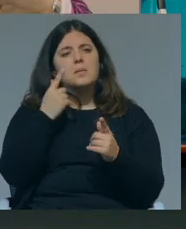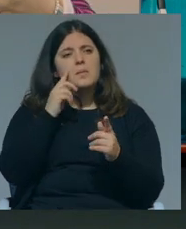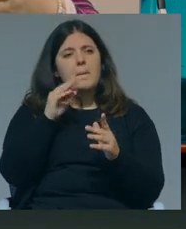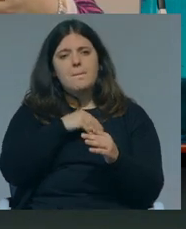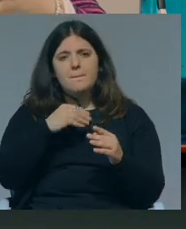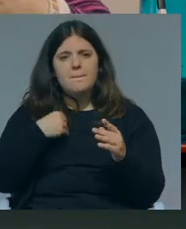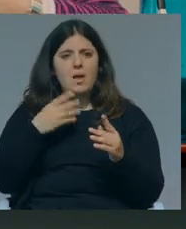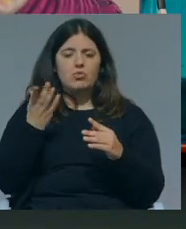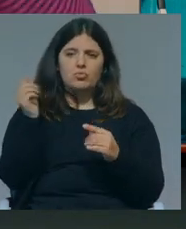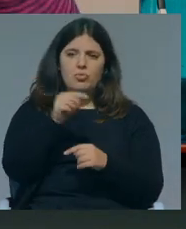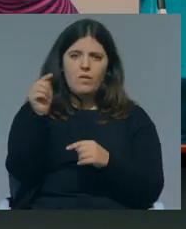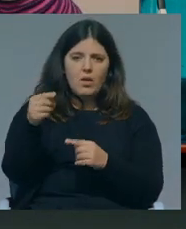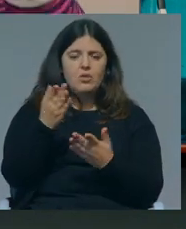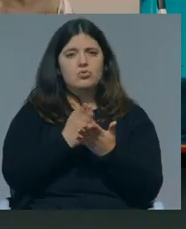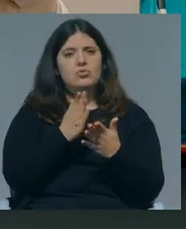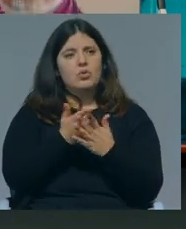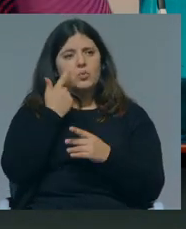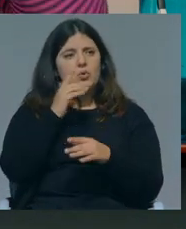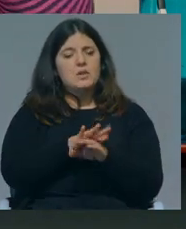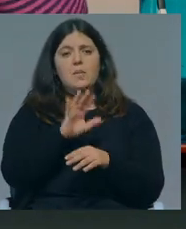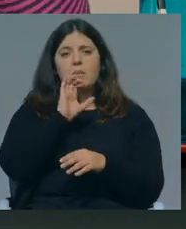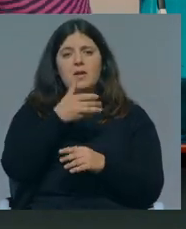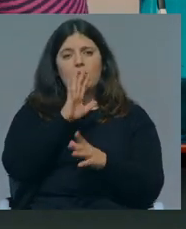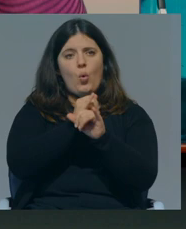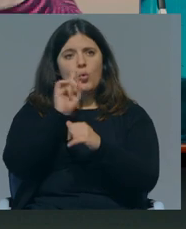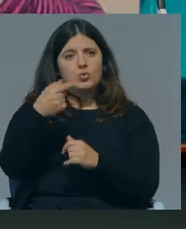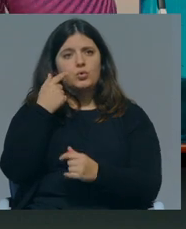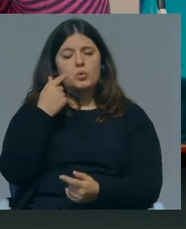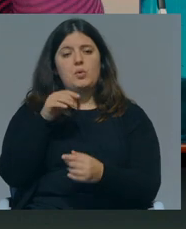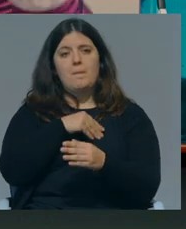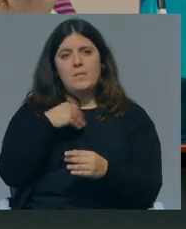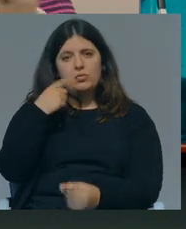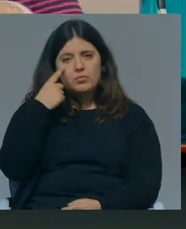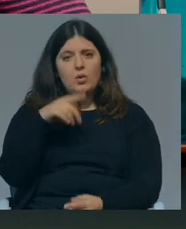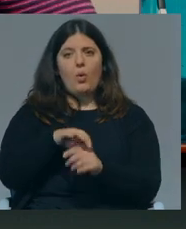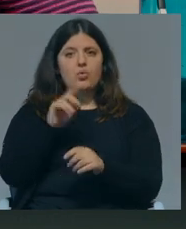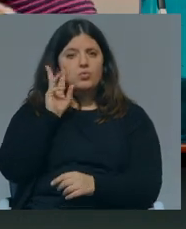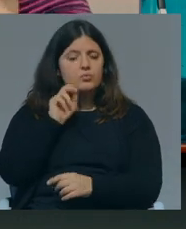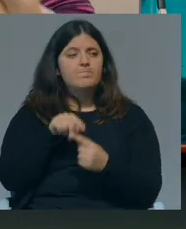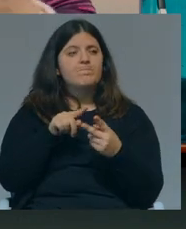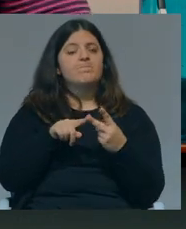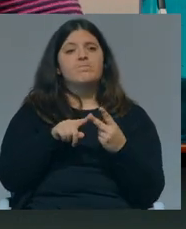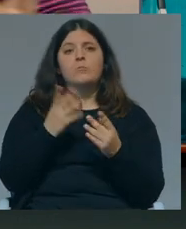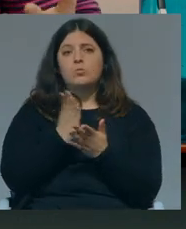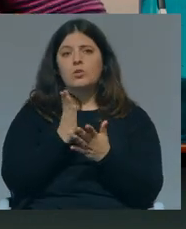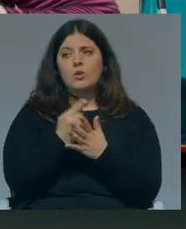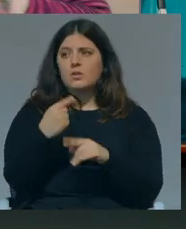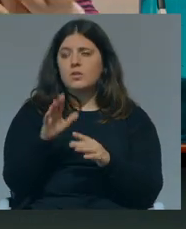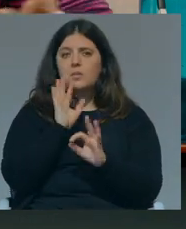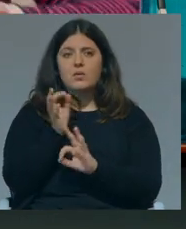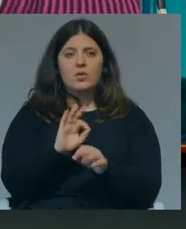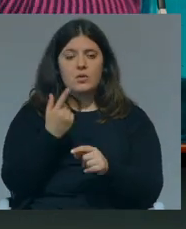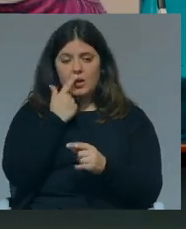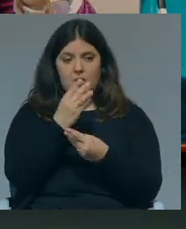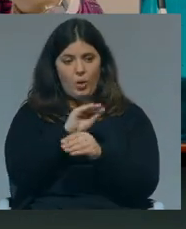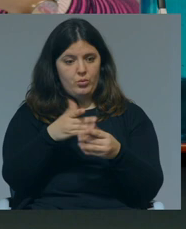médicas nas escolas, por exemplo, como se faz aliás nas realidades dos outros países, oftalmológicas e auditivas, porque de facto a escola tem essa coisa maravilhosa dele e